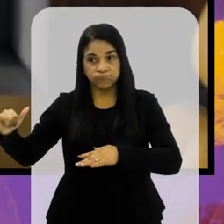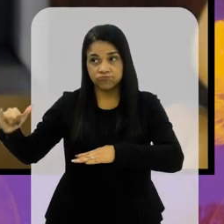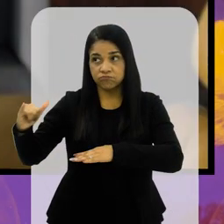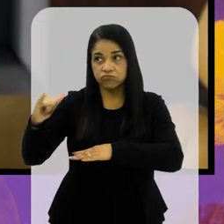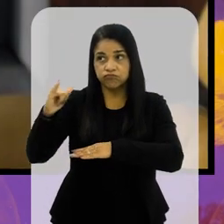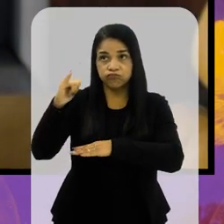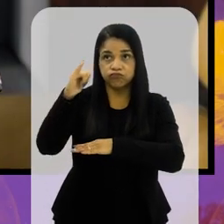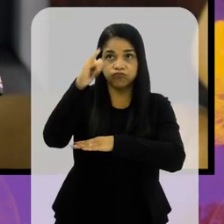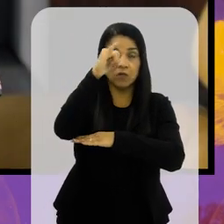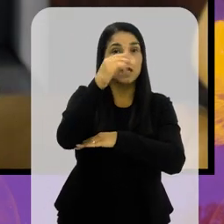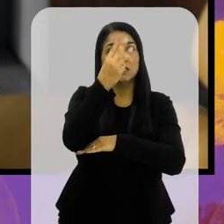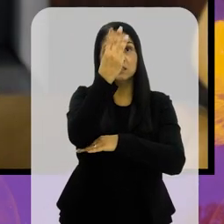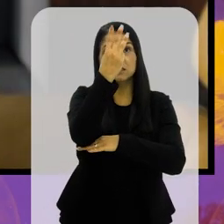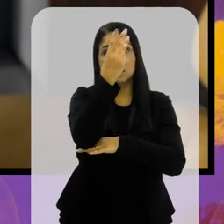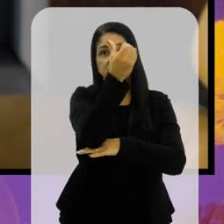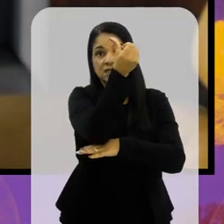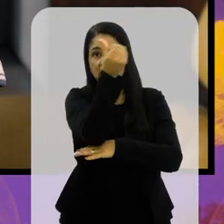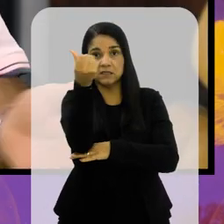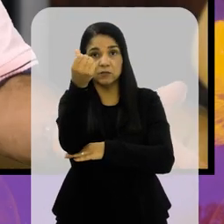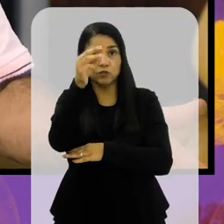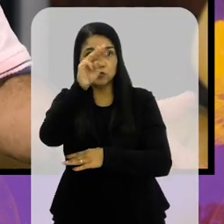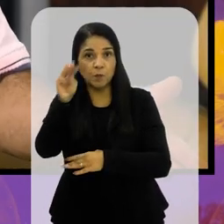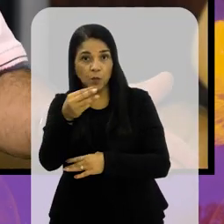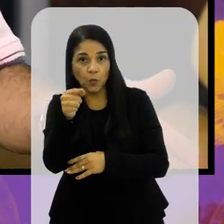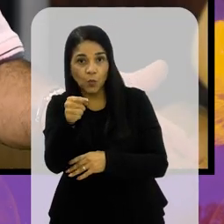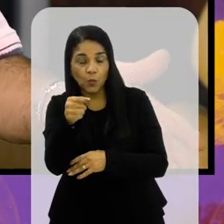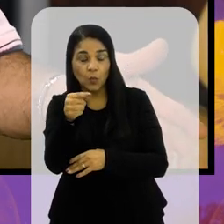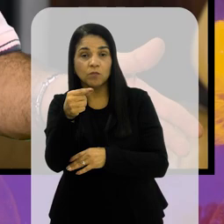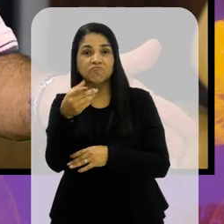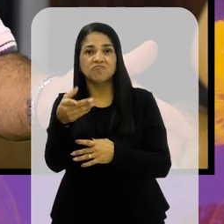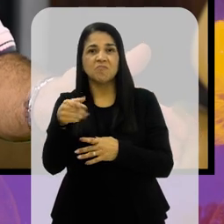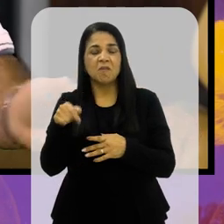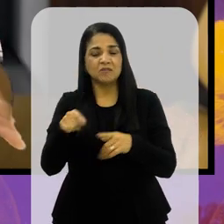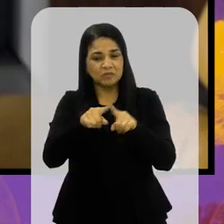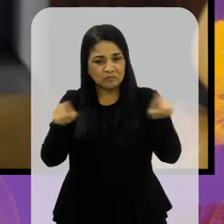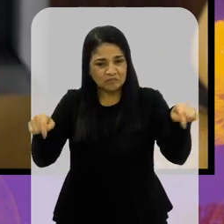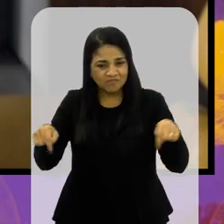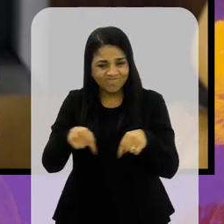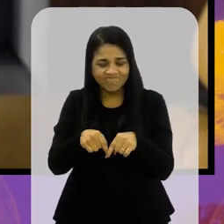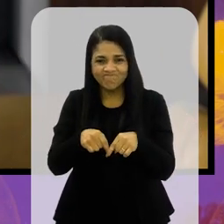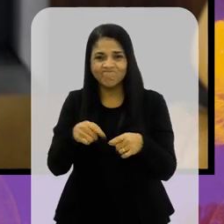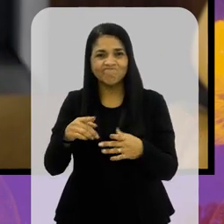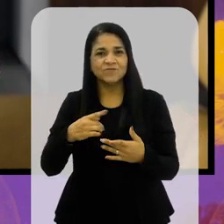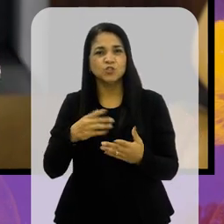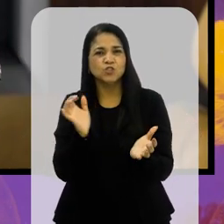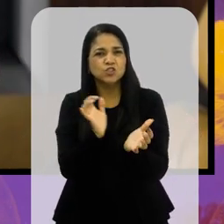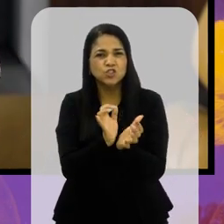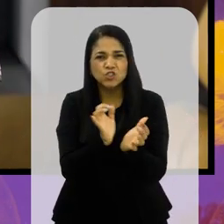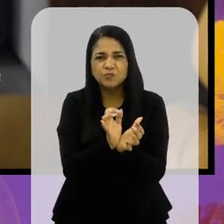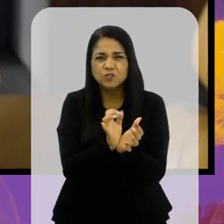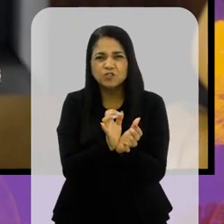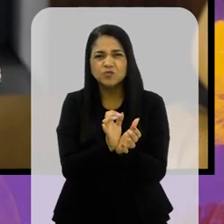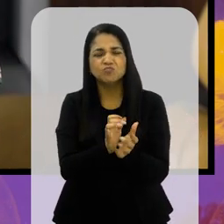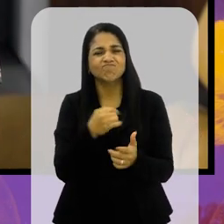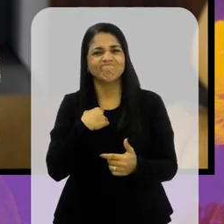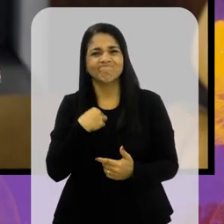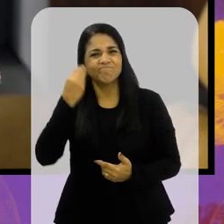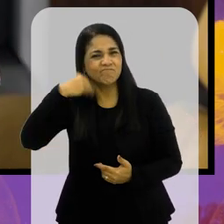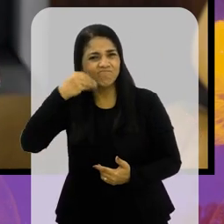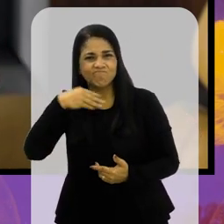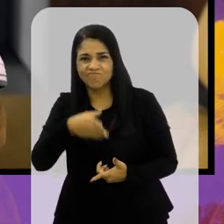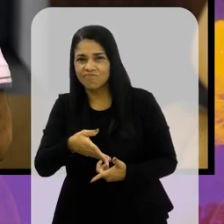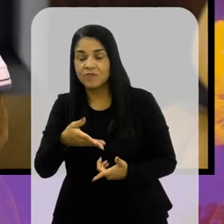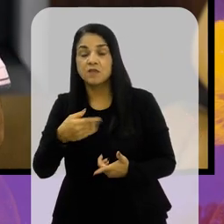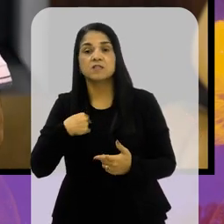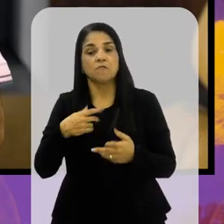e subiu, né? Para 3.600, mas o time não estava apático dentro de campo. Acho que isso também deve ser observado pela